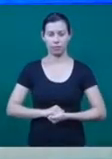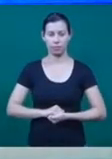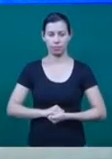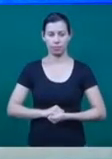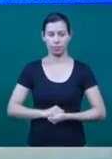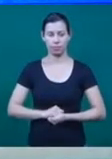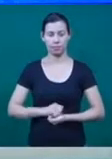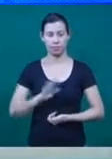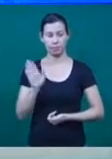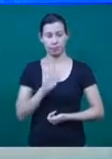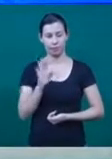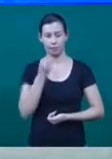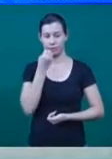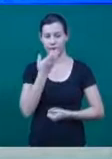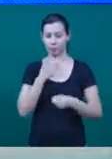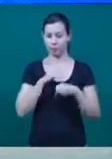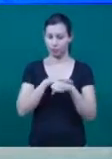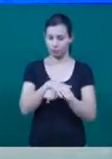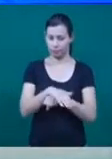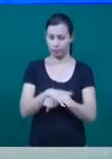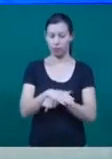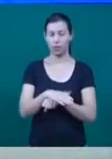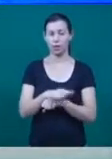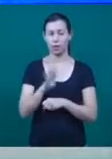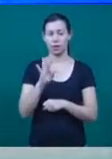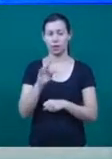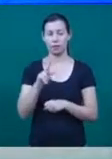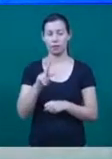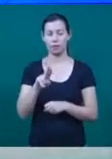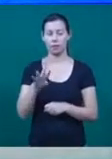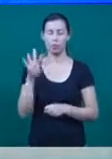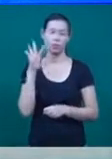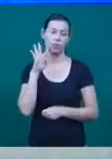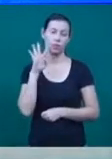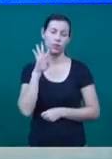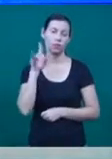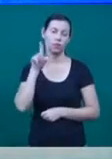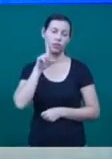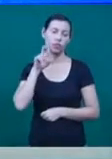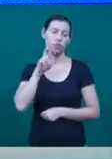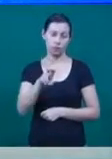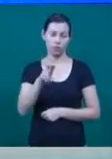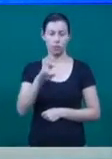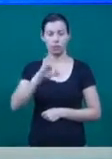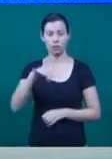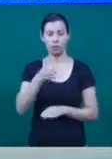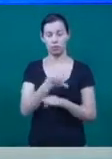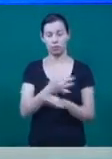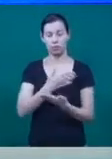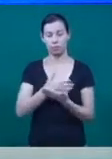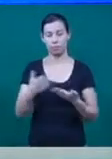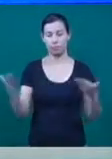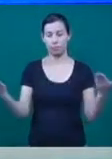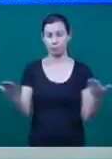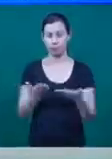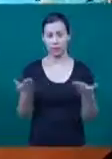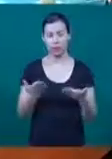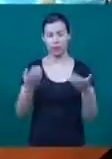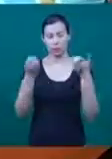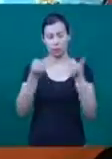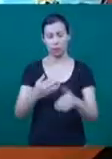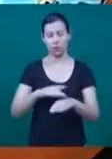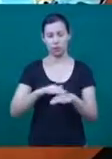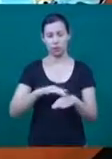Olá, boa noite pra você. O TV Notícias desta quarta-feira, dia 5 de julho, começa agora e com muita informação. Nós vamos falar da hipotonia,